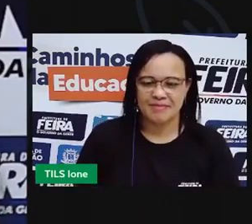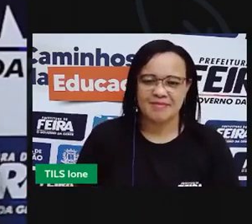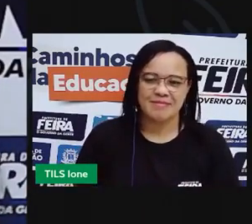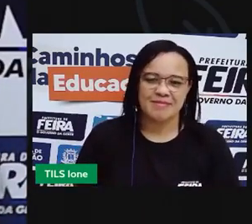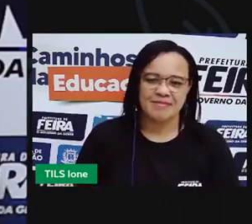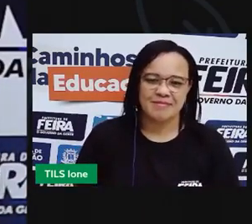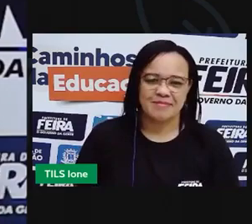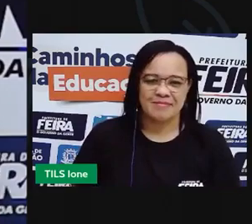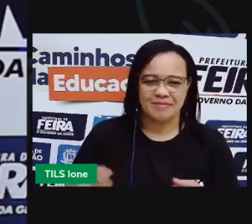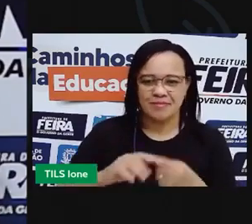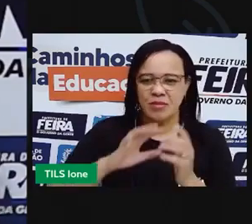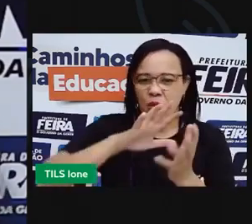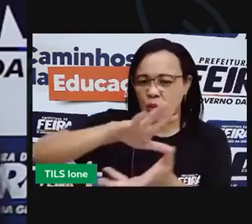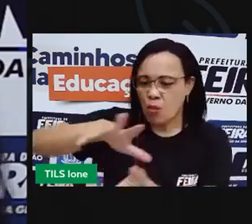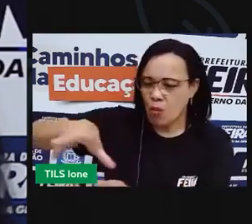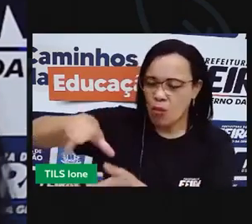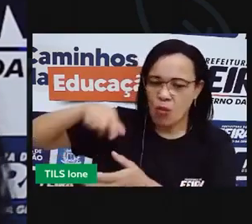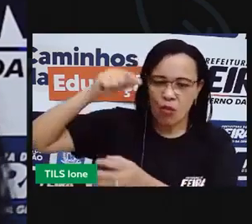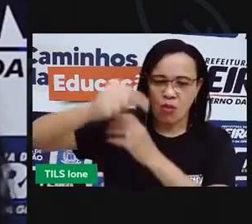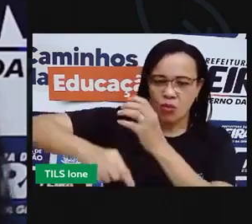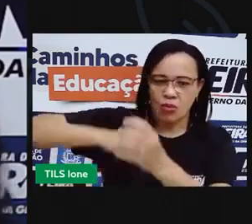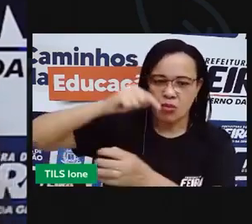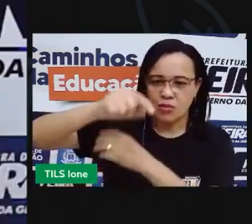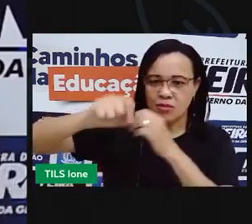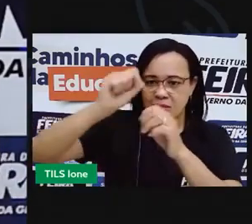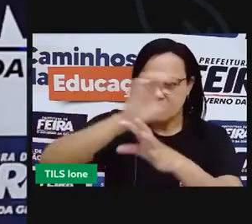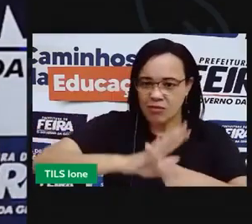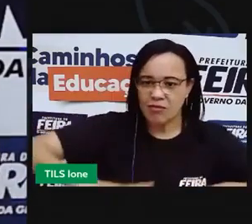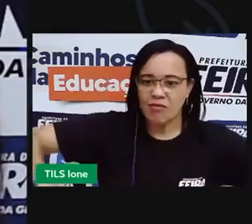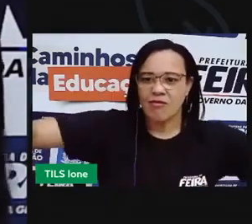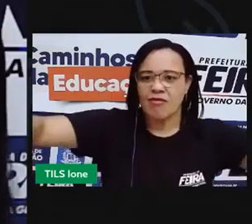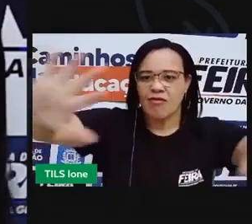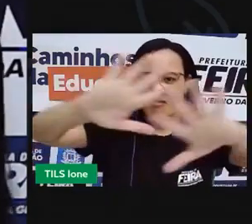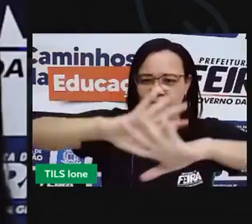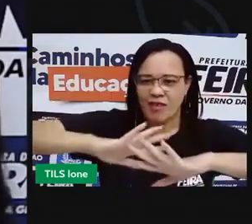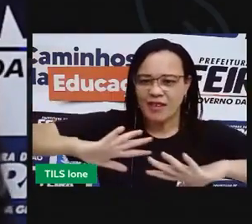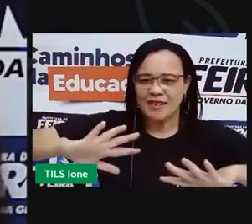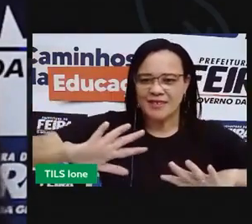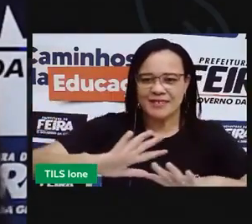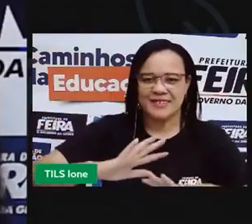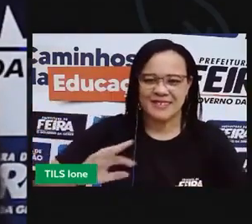O Mundo Inteiro é um rosto, o mel,